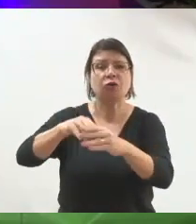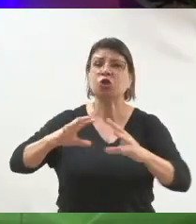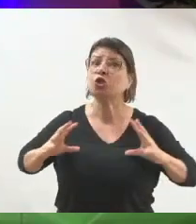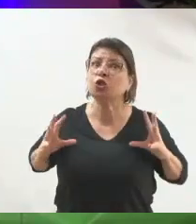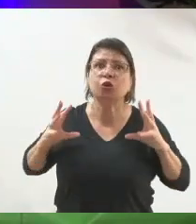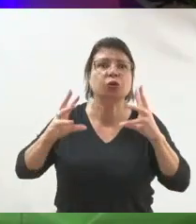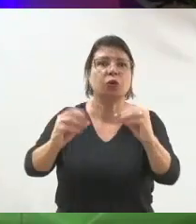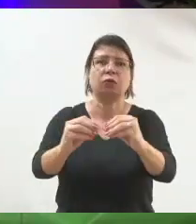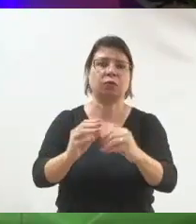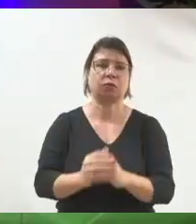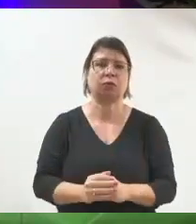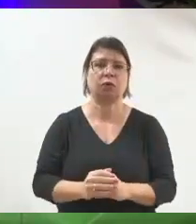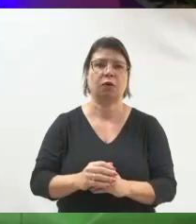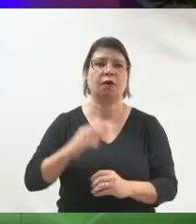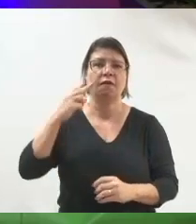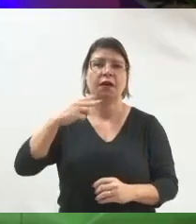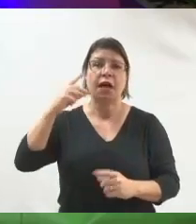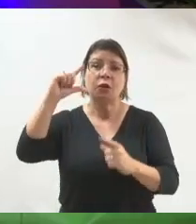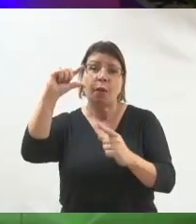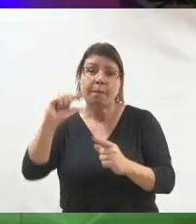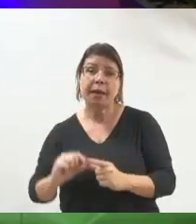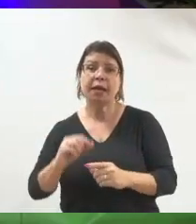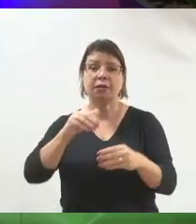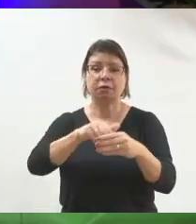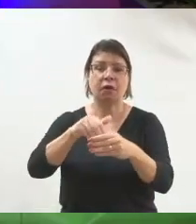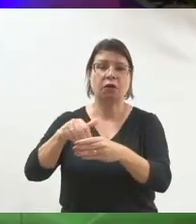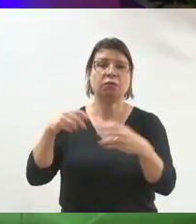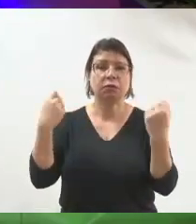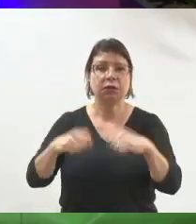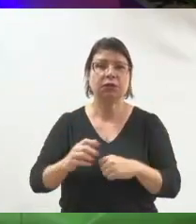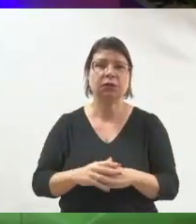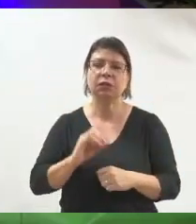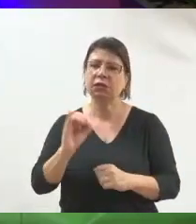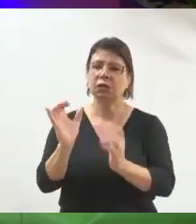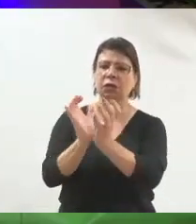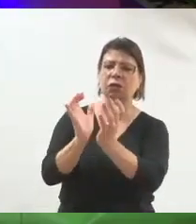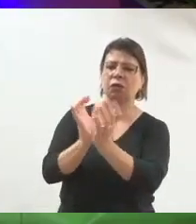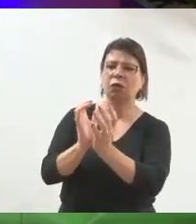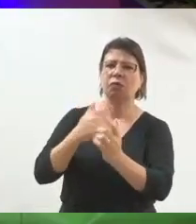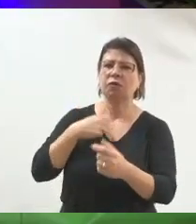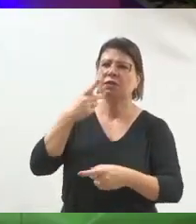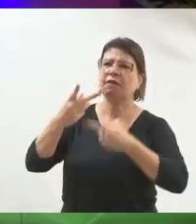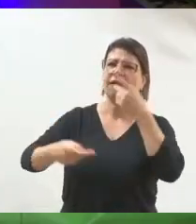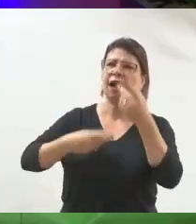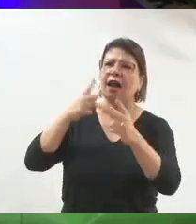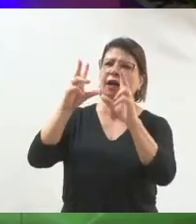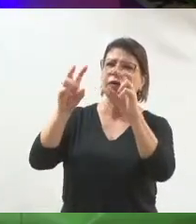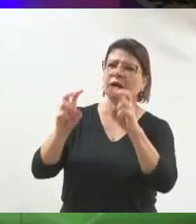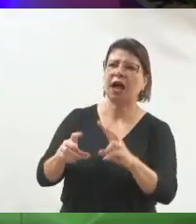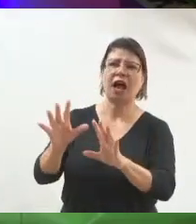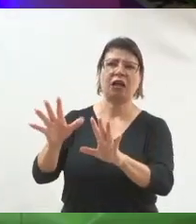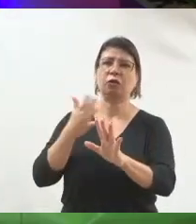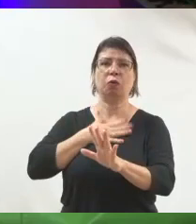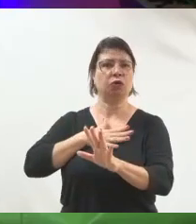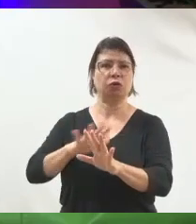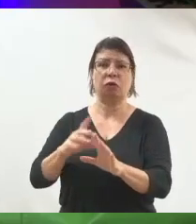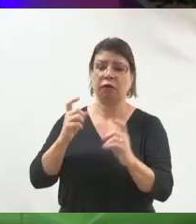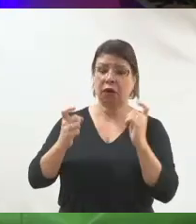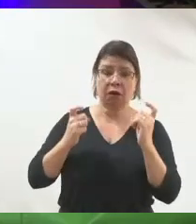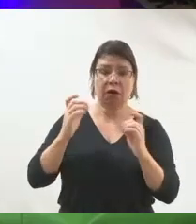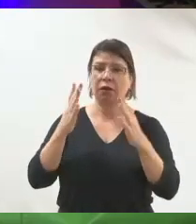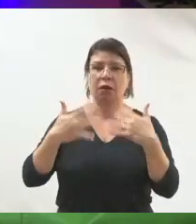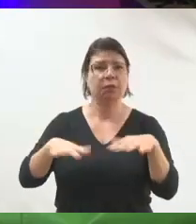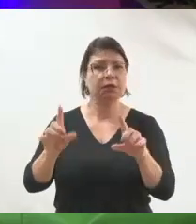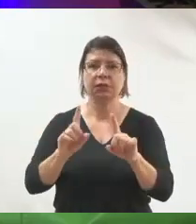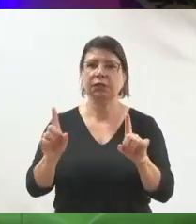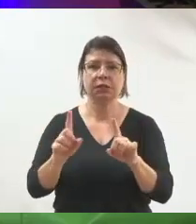precisa menos ainda. Então, não tenham medo de desagradar algum grupo quando vocês colocam algum conteúdo. Porque quanto mais